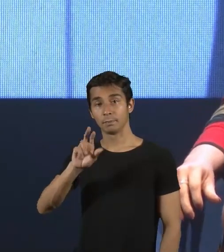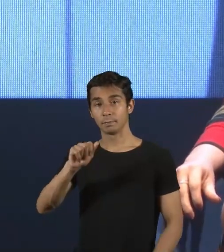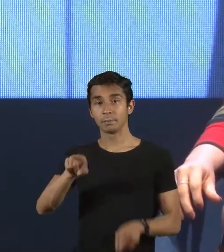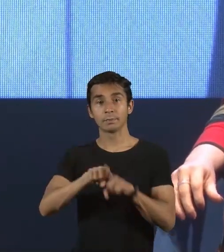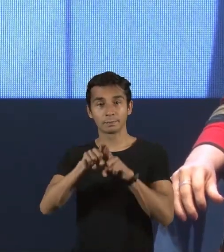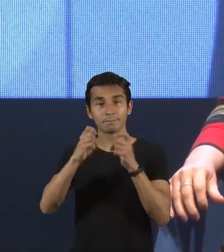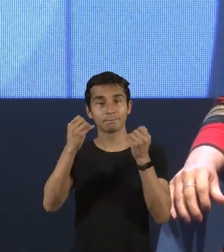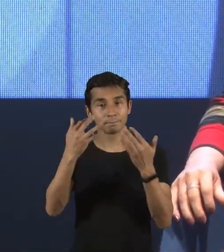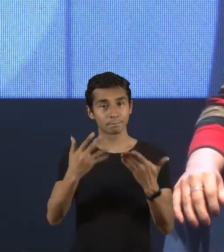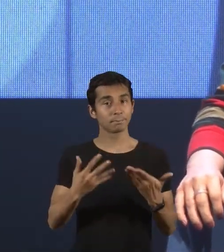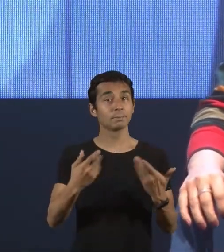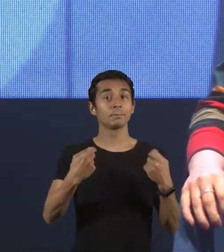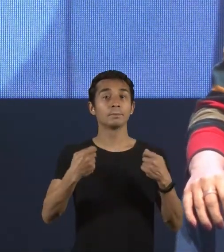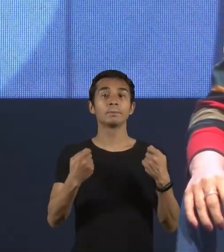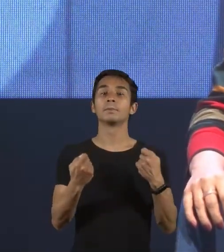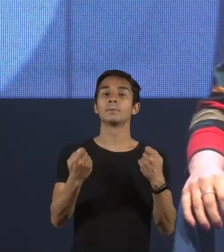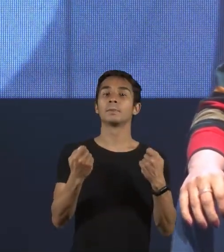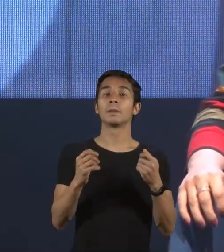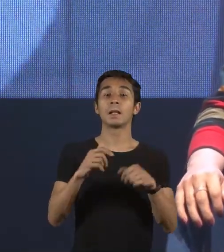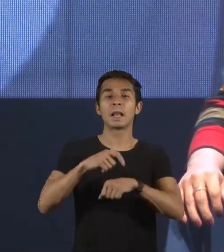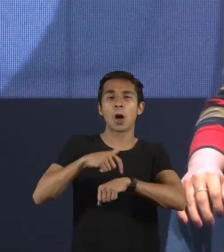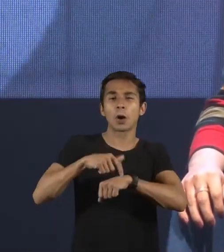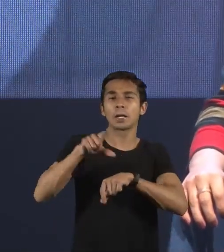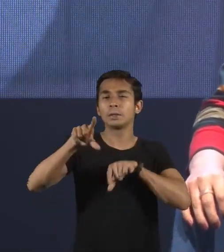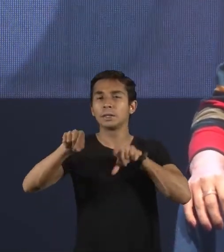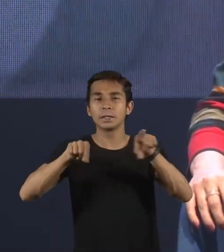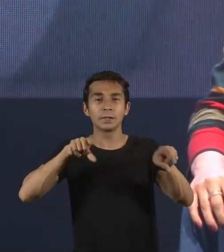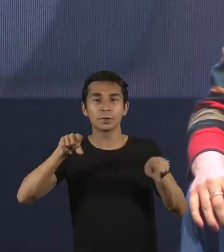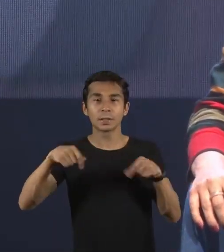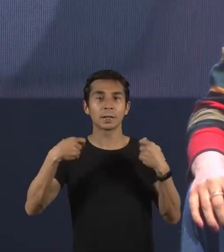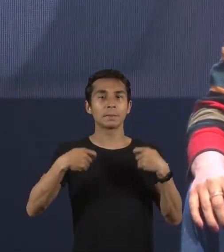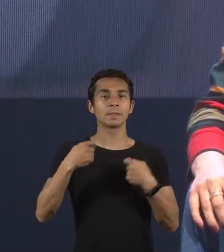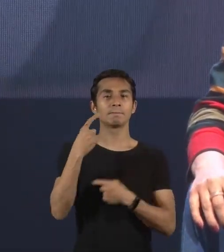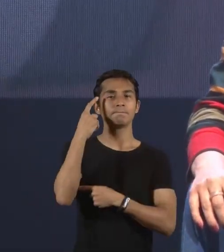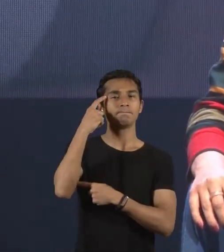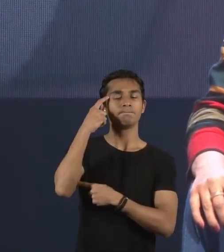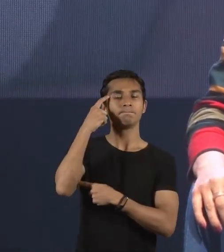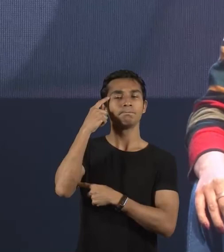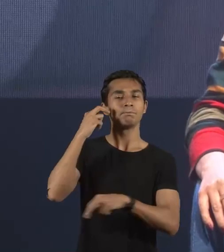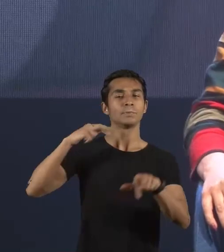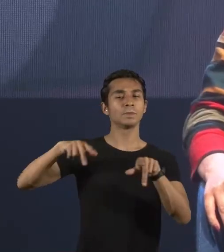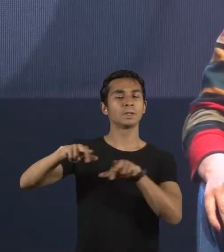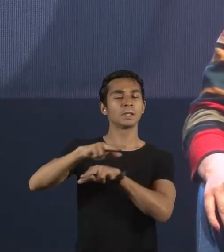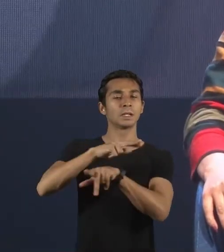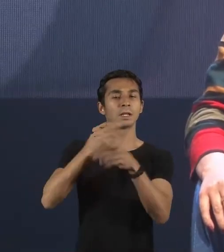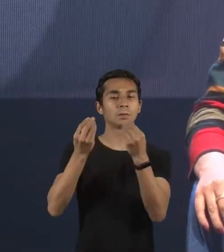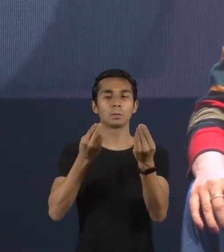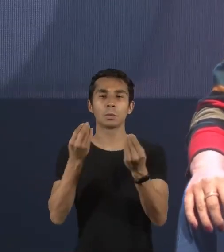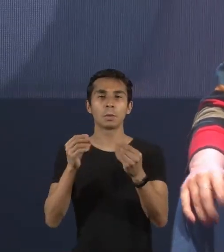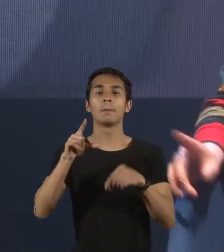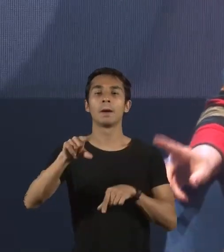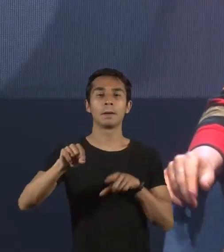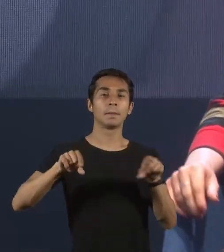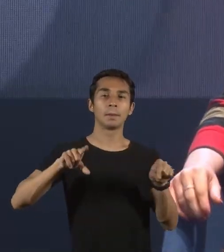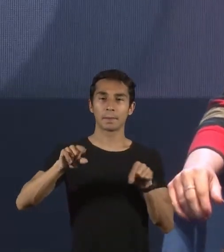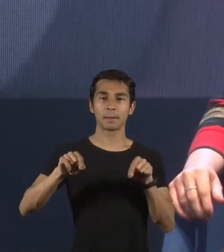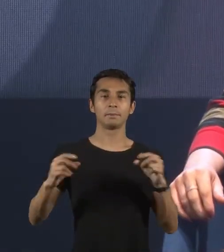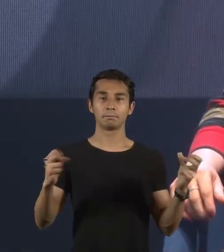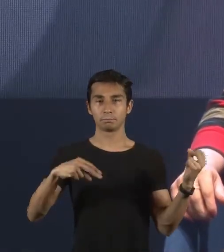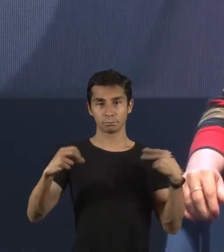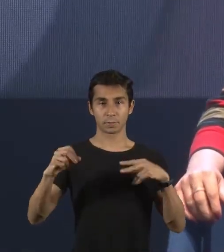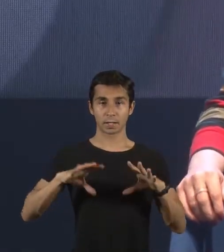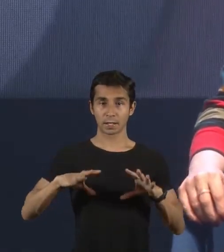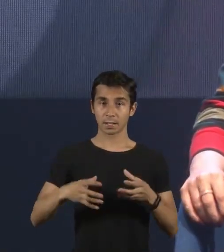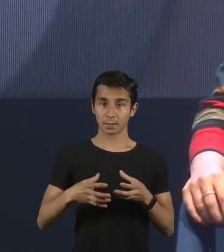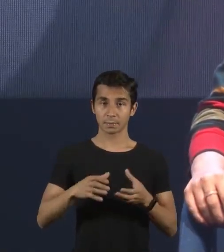analisar e recrutar as pessoas para a sua equipe, dar diversidade na sua equipe. E eu queria falar uma coisa a